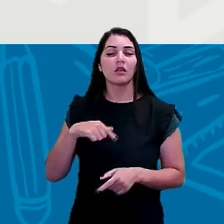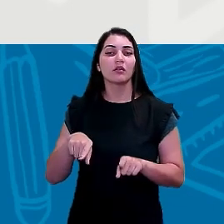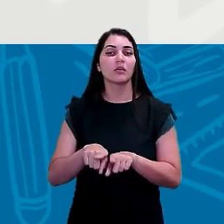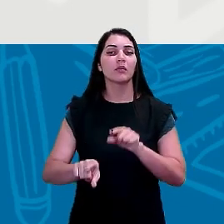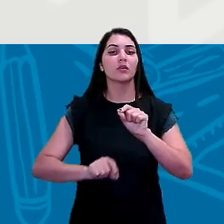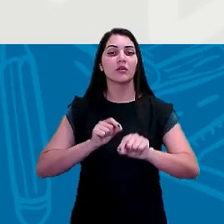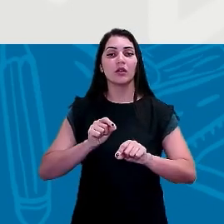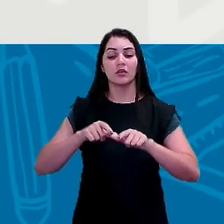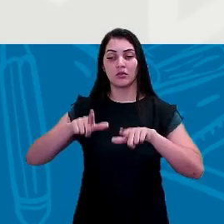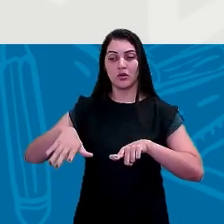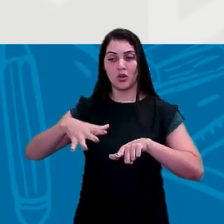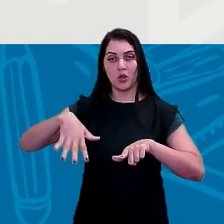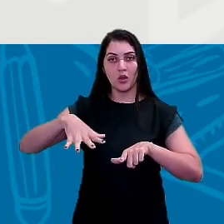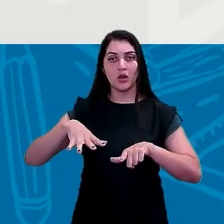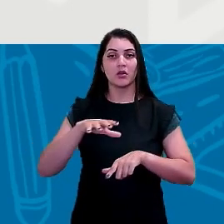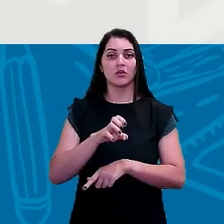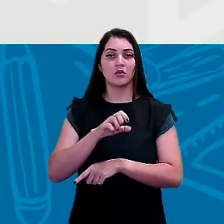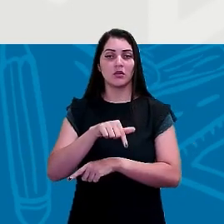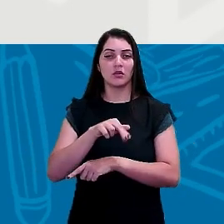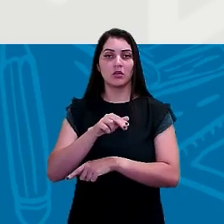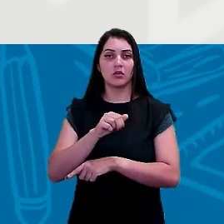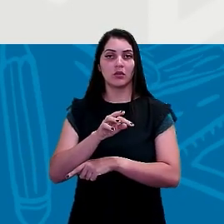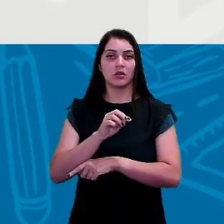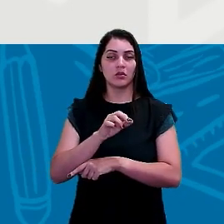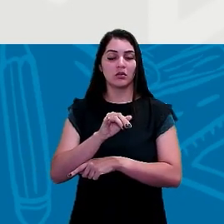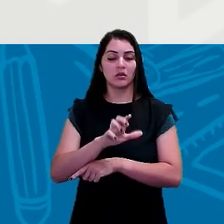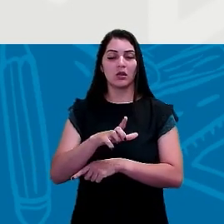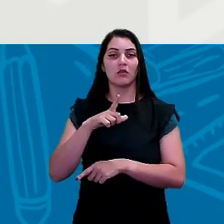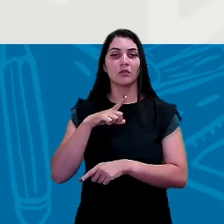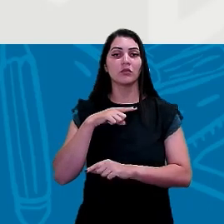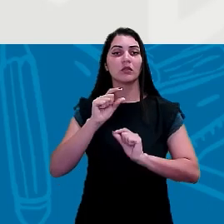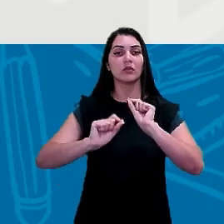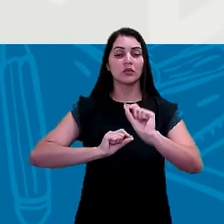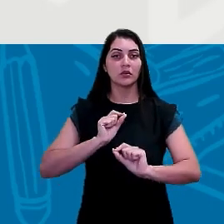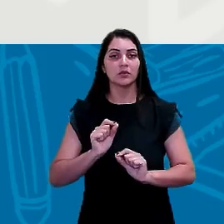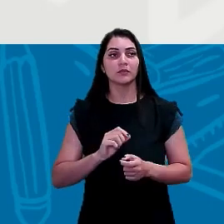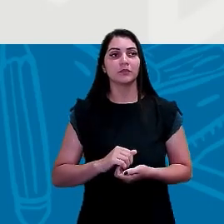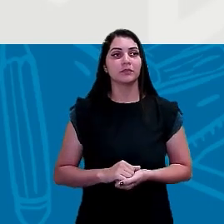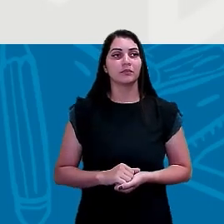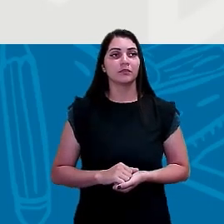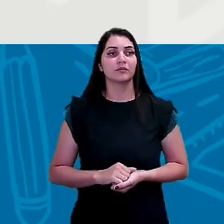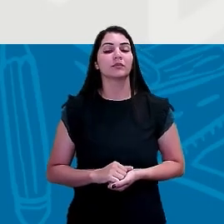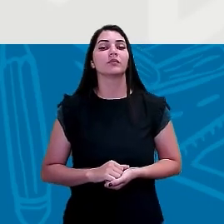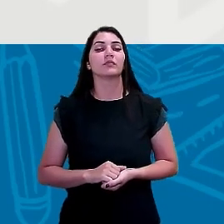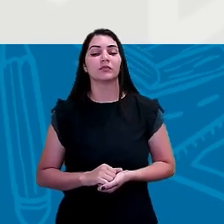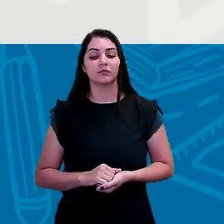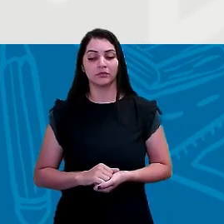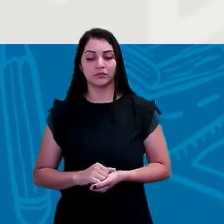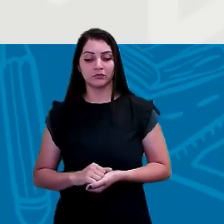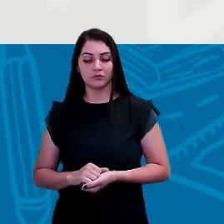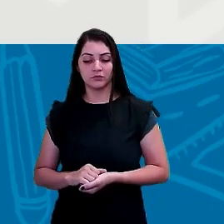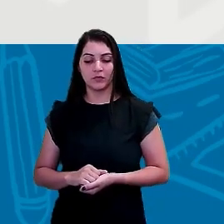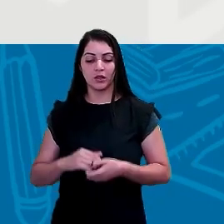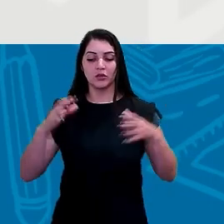regiões, assim como esse da Equatorial, que está mais vermelha, vamos ter a atuação das monções, que vão